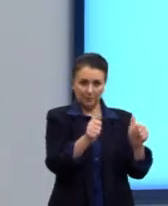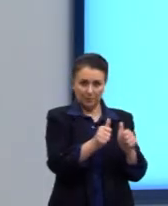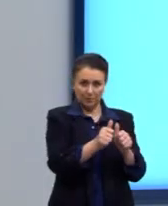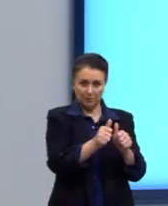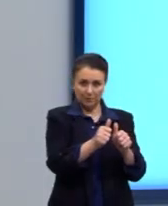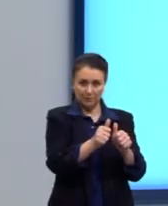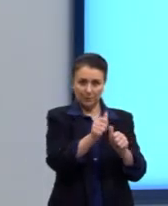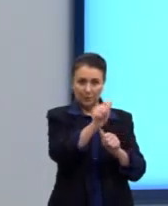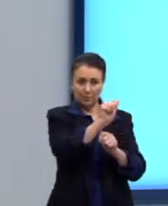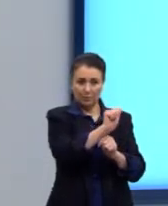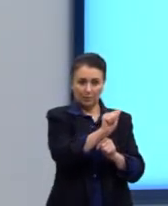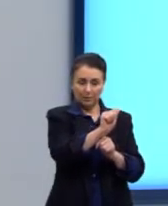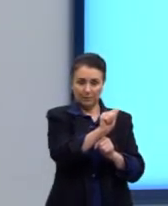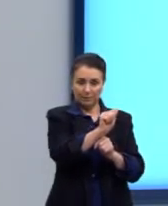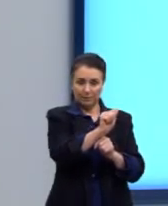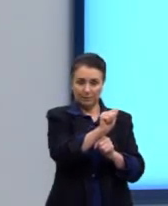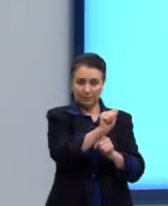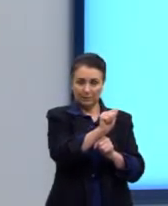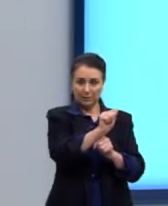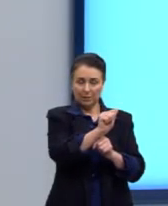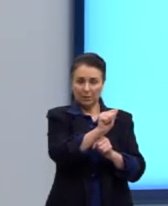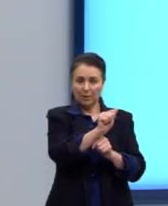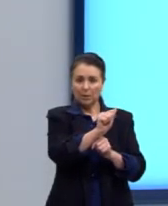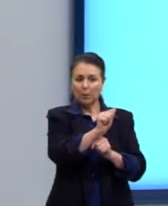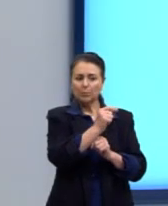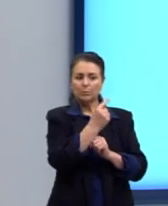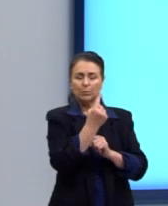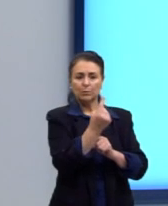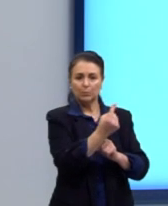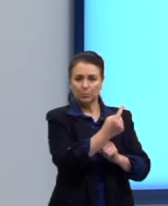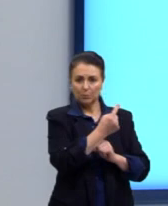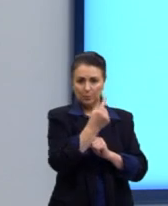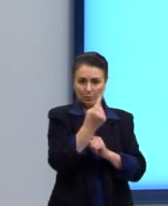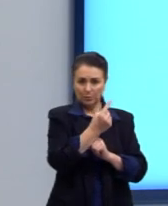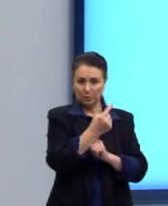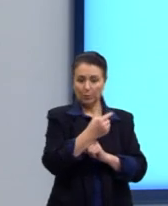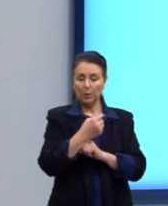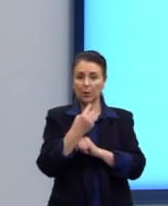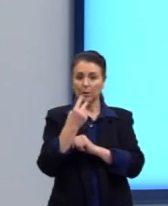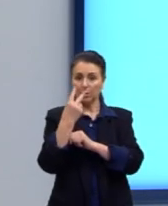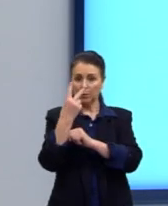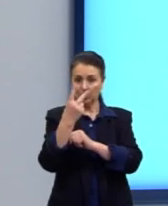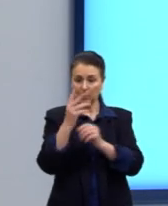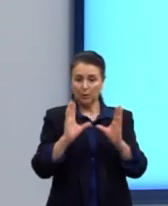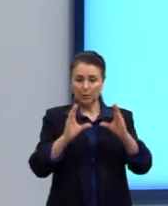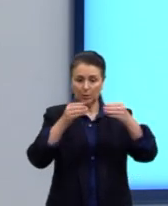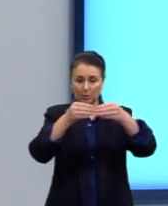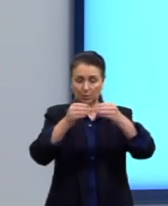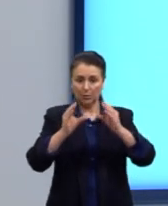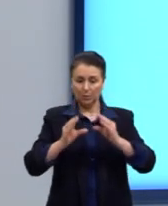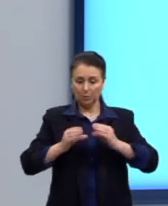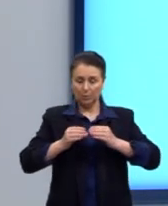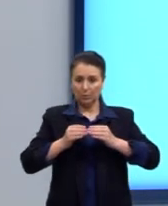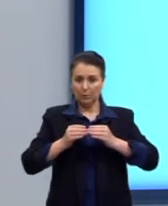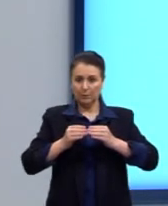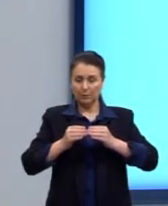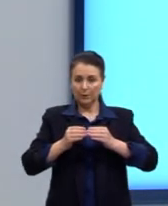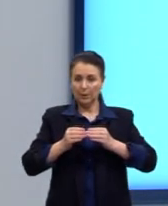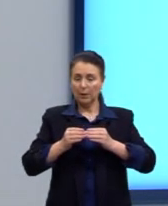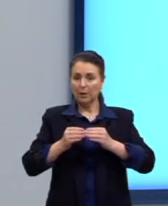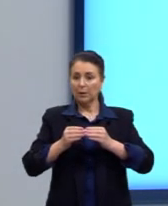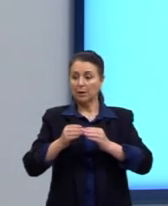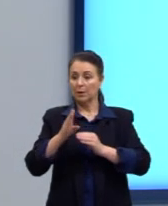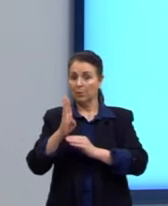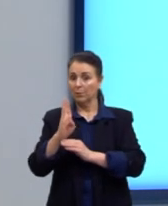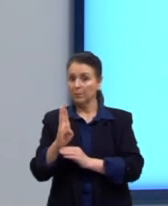esse momento aqui, sofre isolamento em duas subpopulações, que é o momento